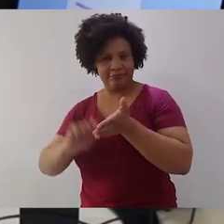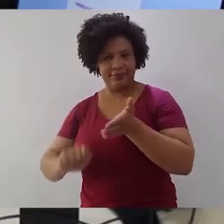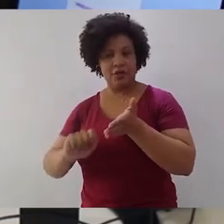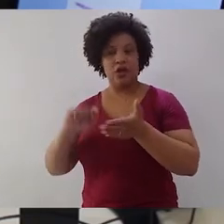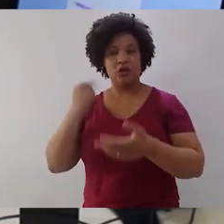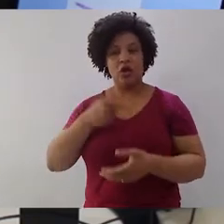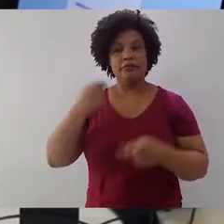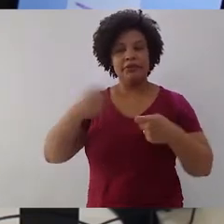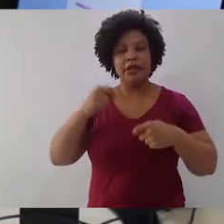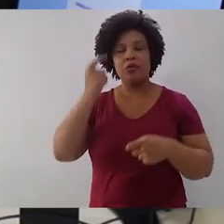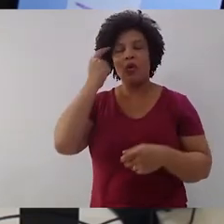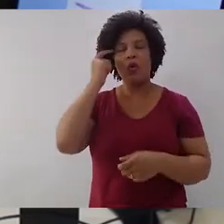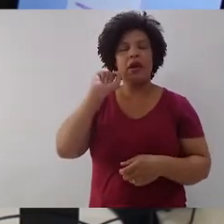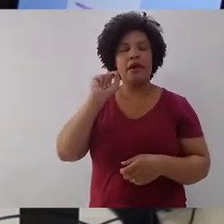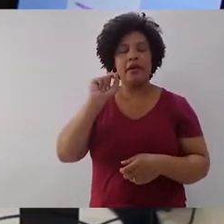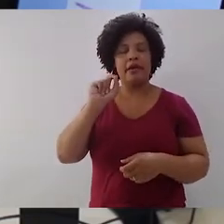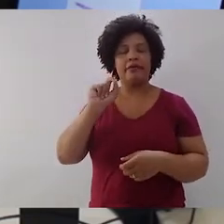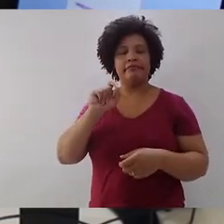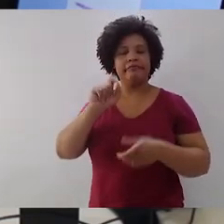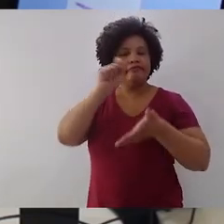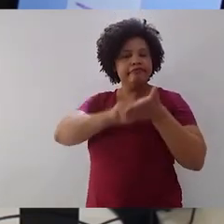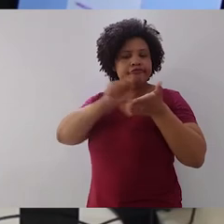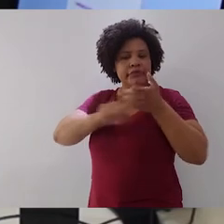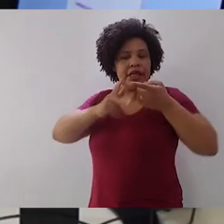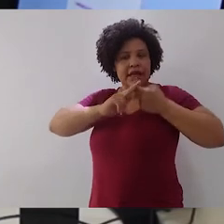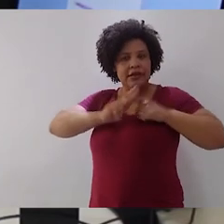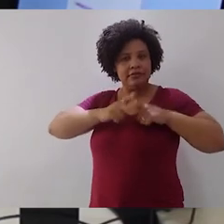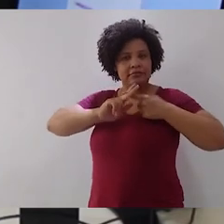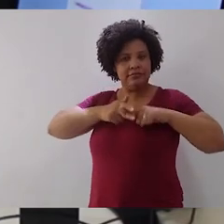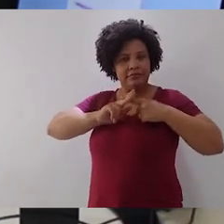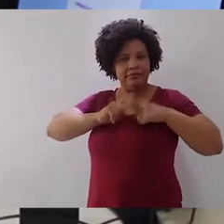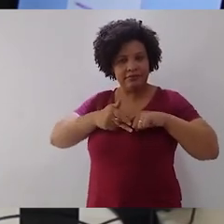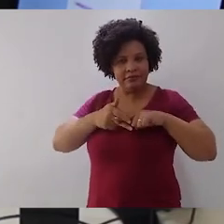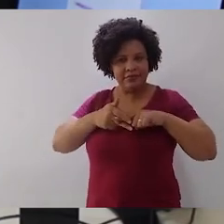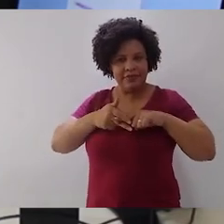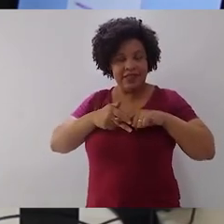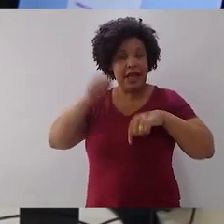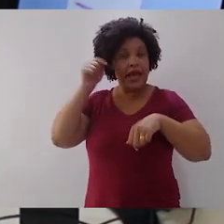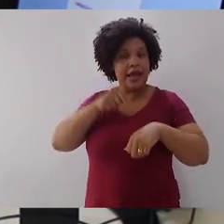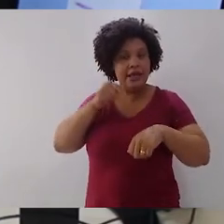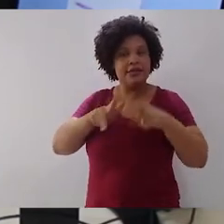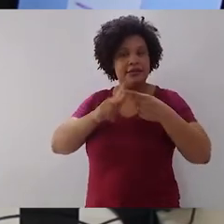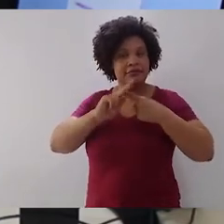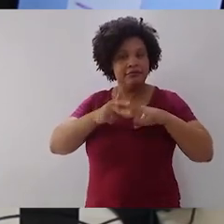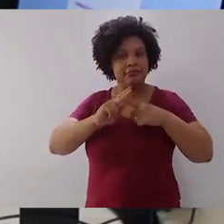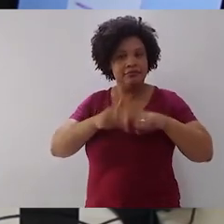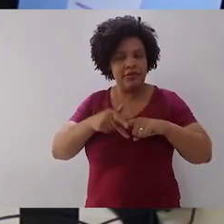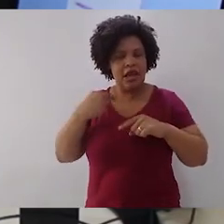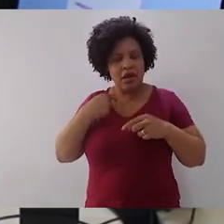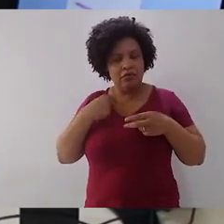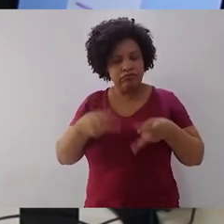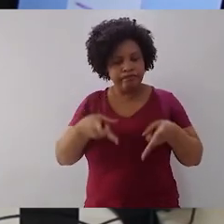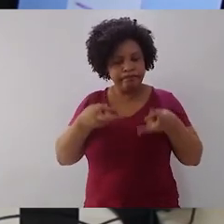nós precisamos de entrar na etapa de reescrita. E é nesta etapa que, para mim, que revejo